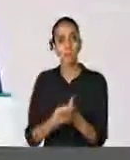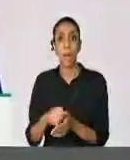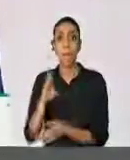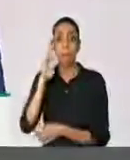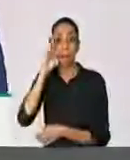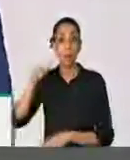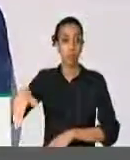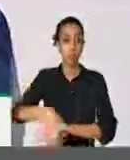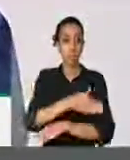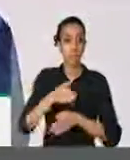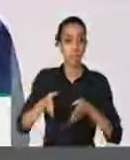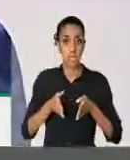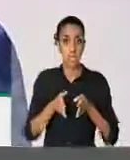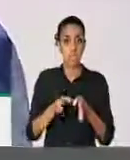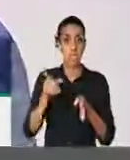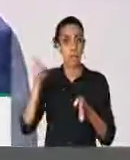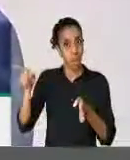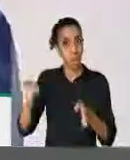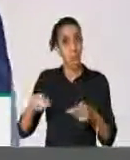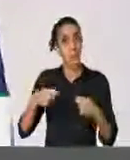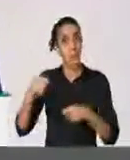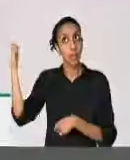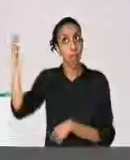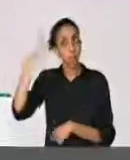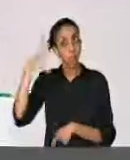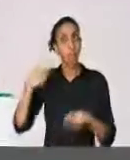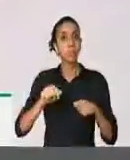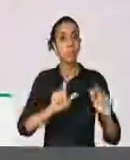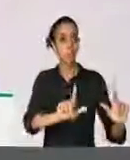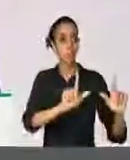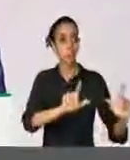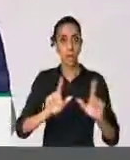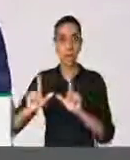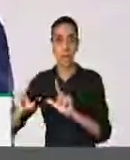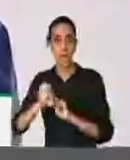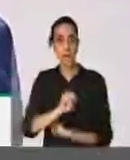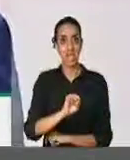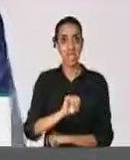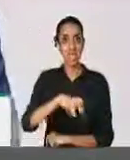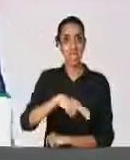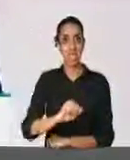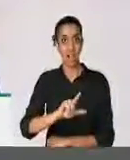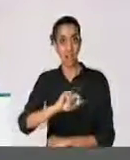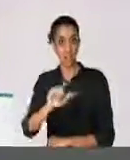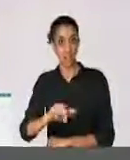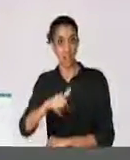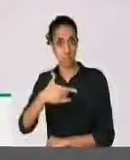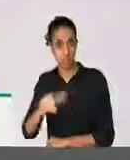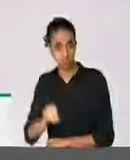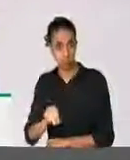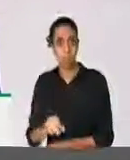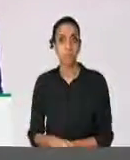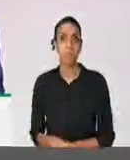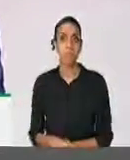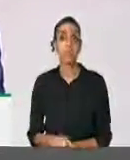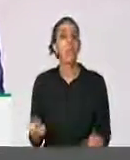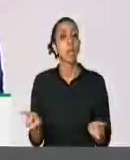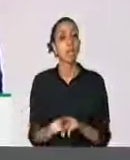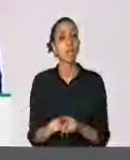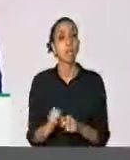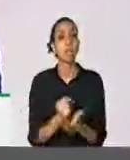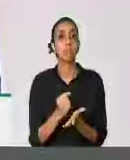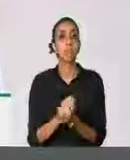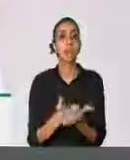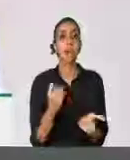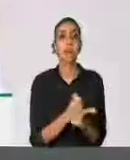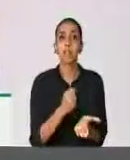Faisqueira-Ubaitaba e a iluminação dessa mesma estrada, a agilização da entrega das carteiras para os pescadores